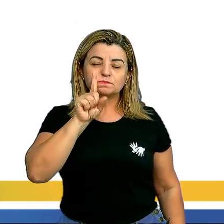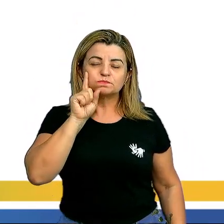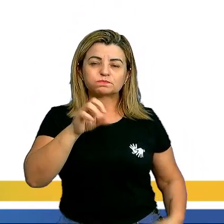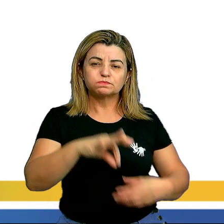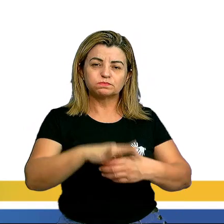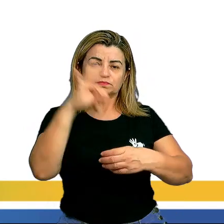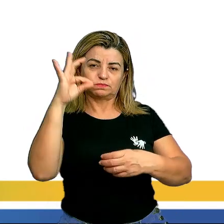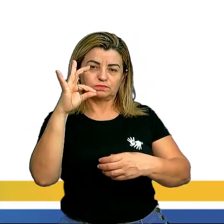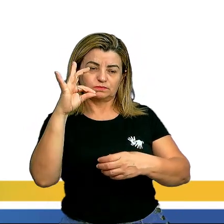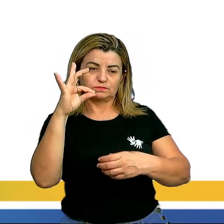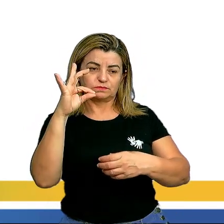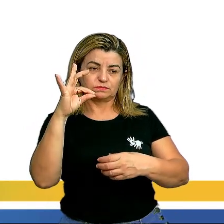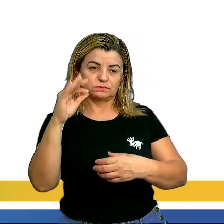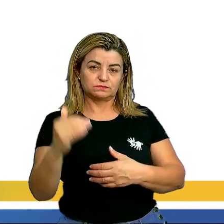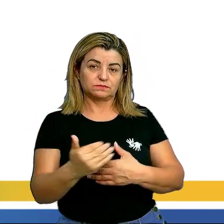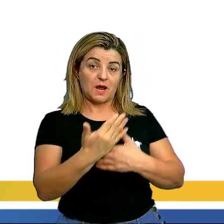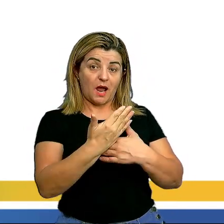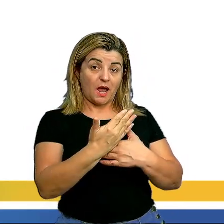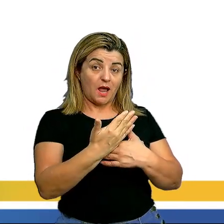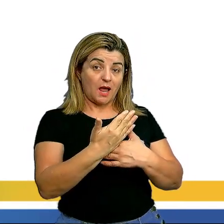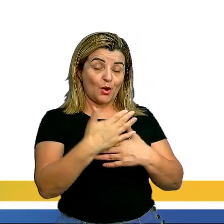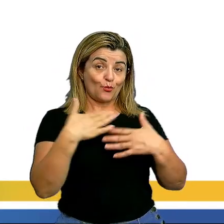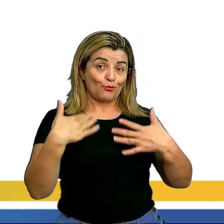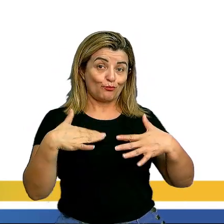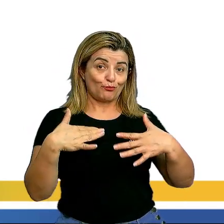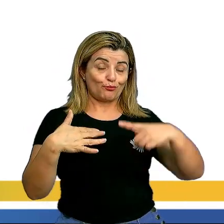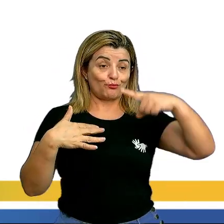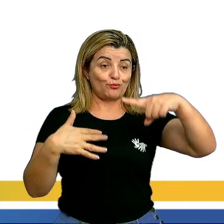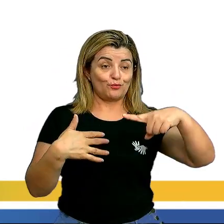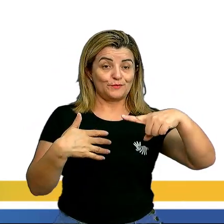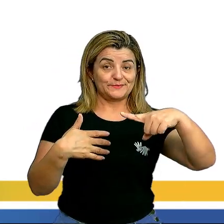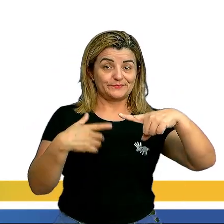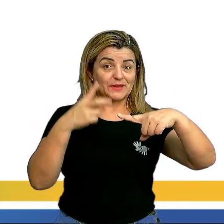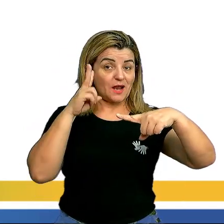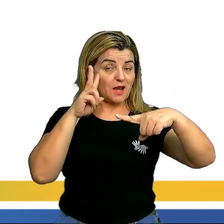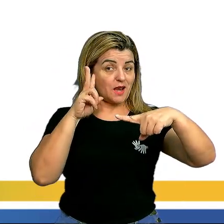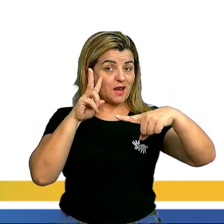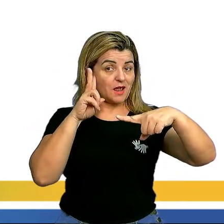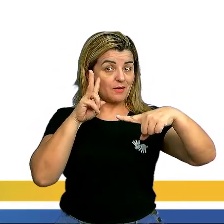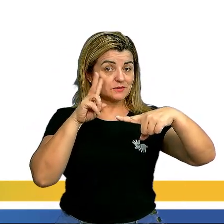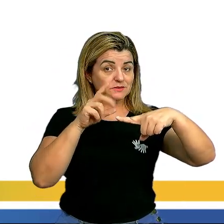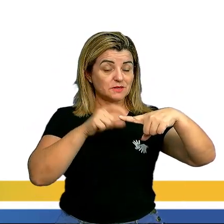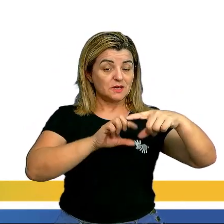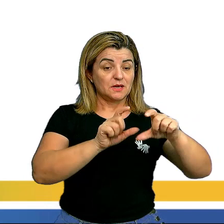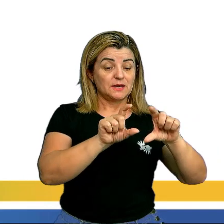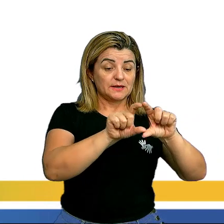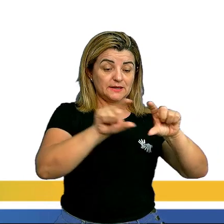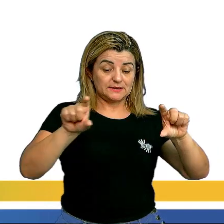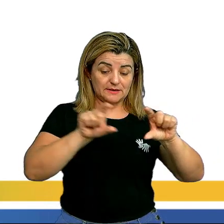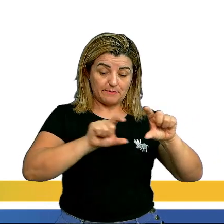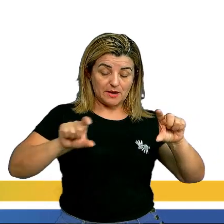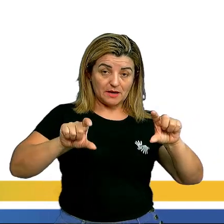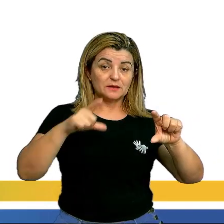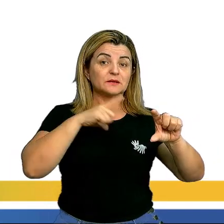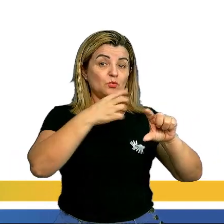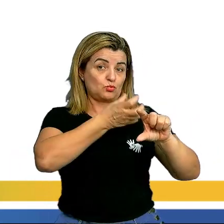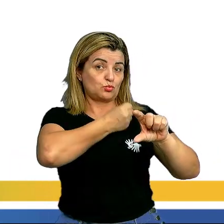por... Então, nós temos aí... Lembrando que na tabela nós temos uma quantidade